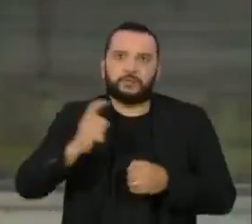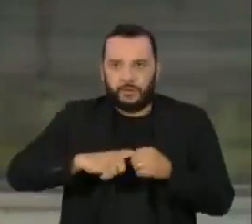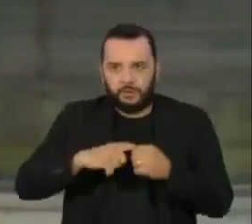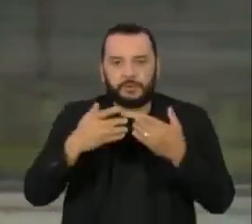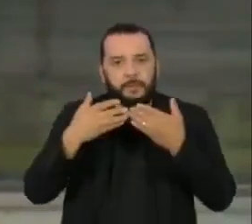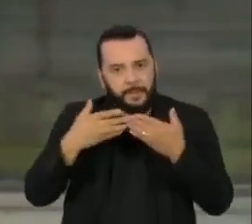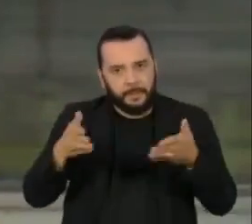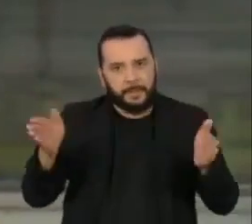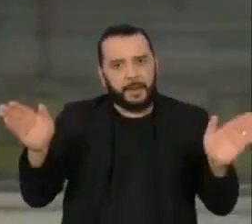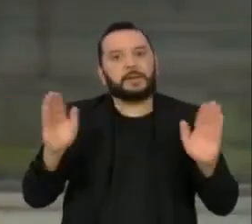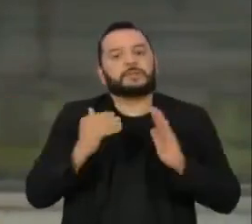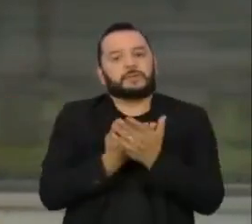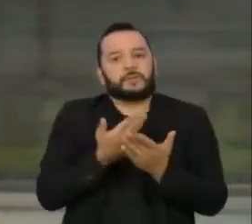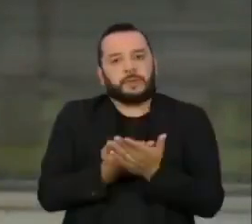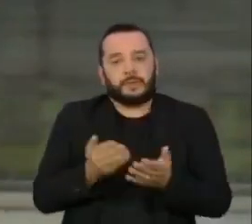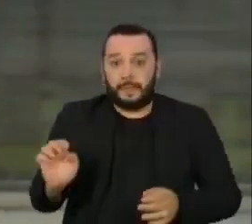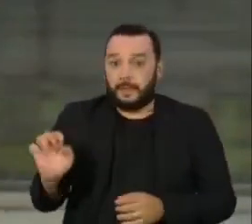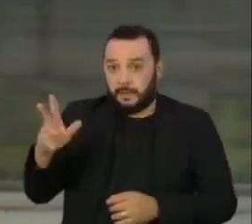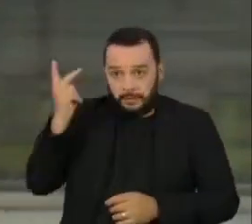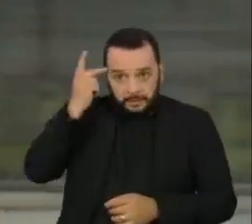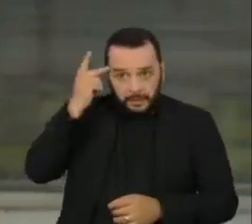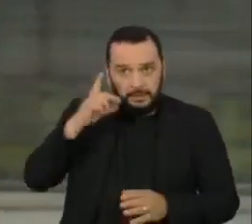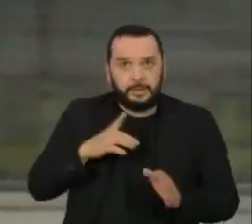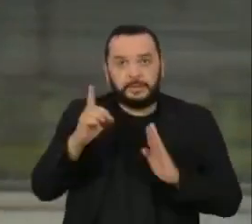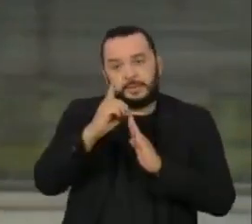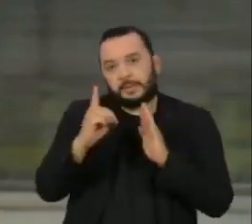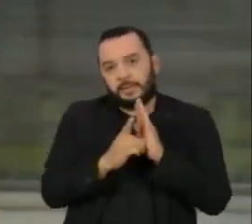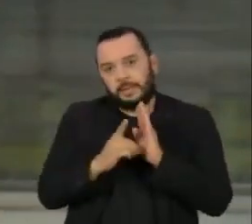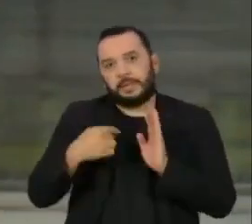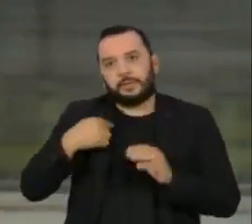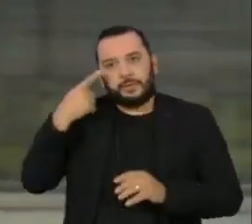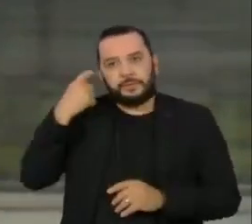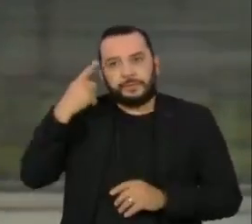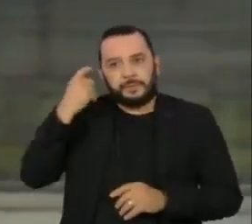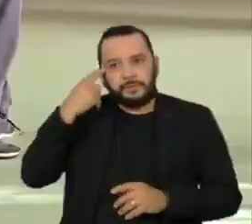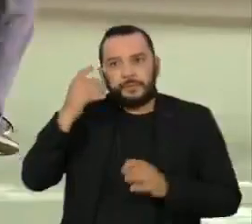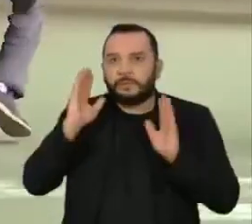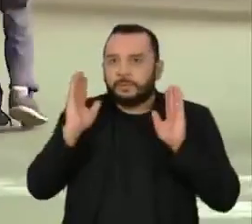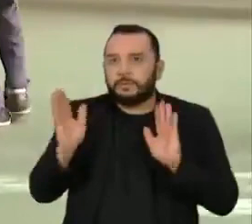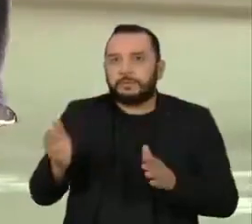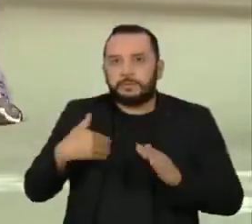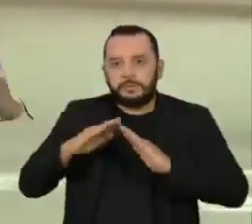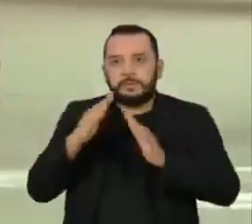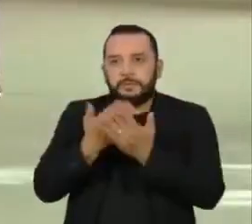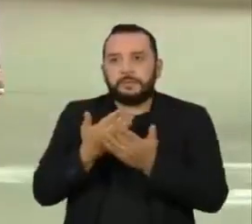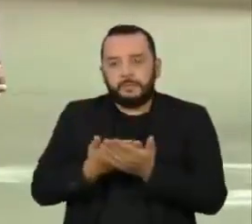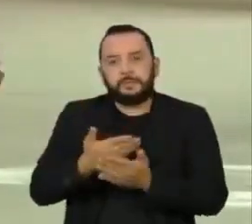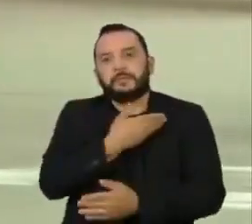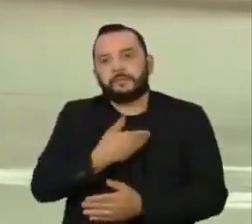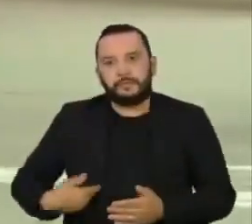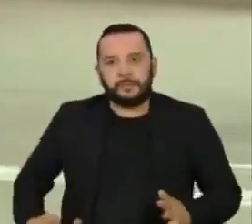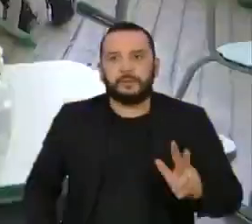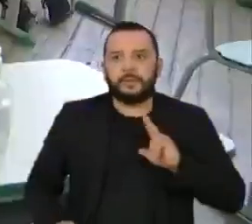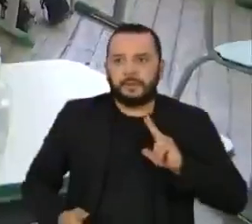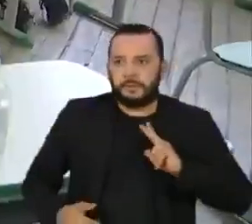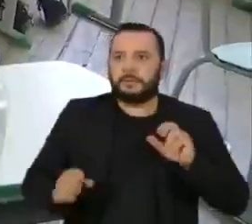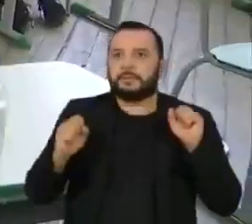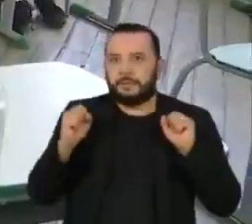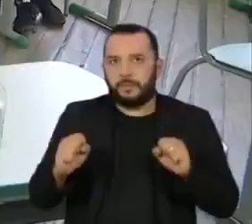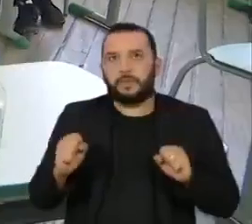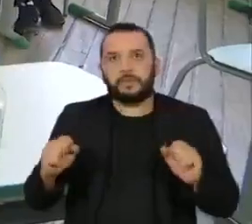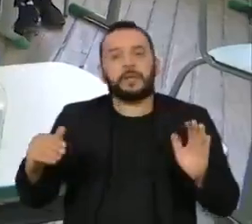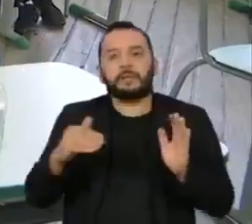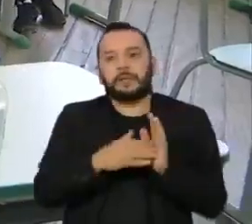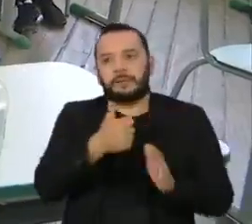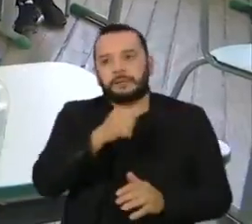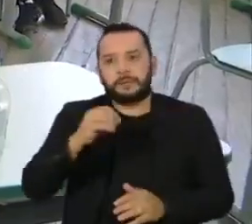No estado de São Paulo, a permissão veio através de um decreto do governador João Doria. Com a medida, escolas públicas e privadas poderão receber até